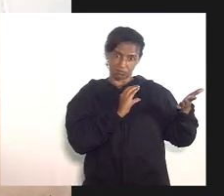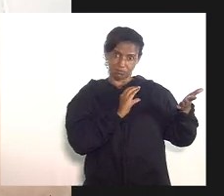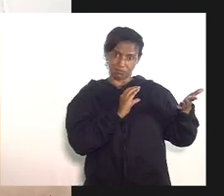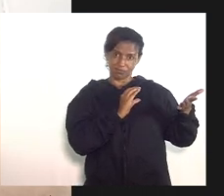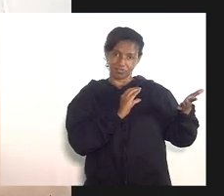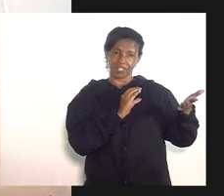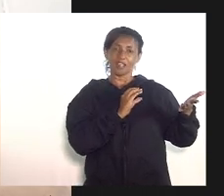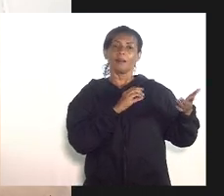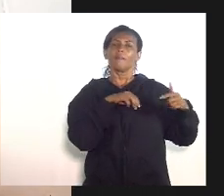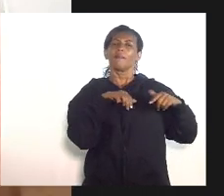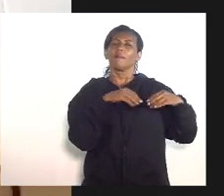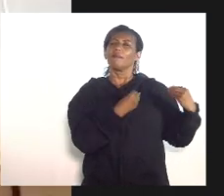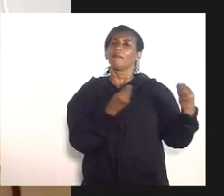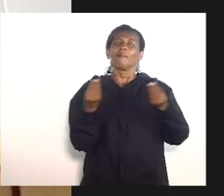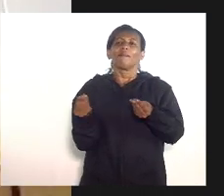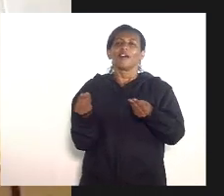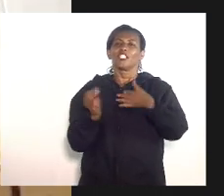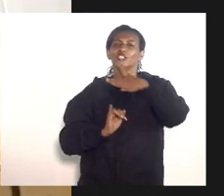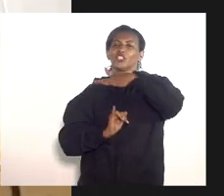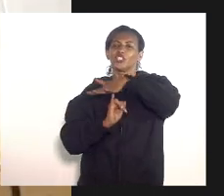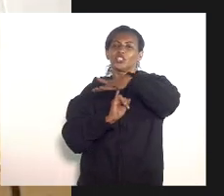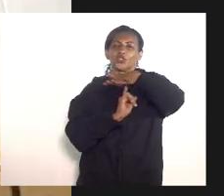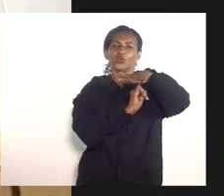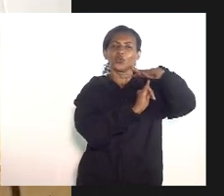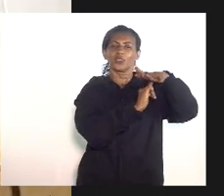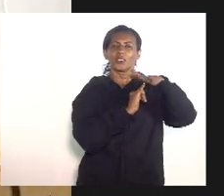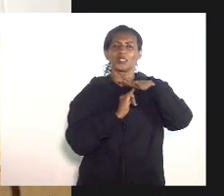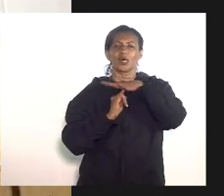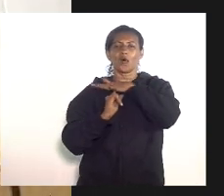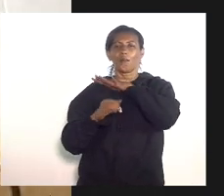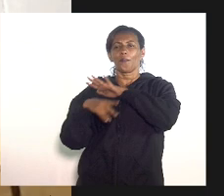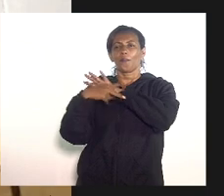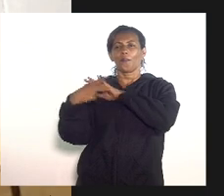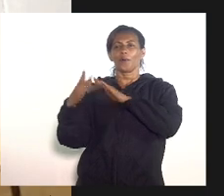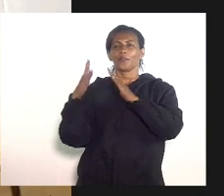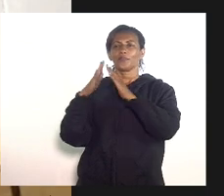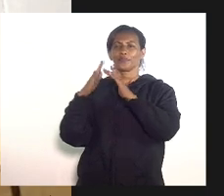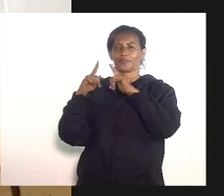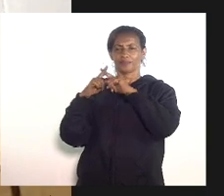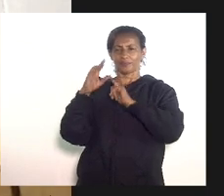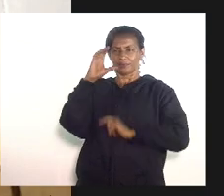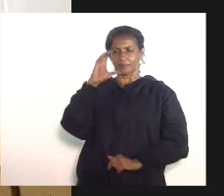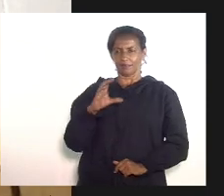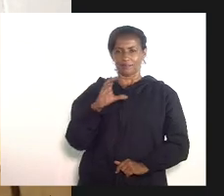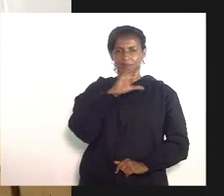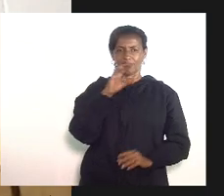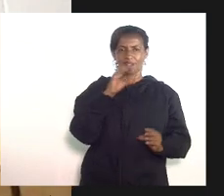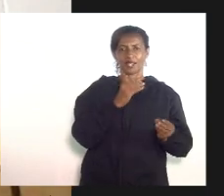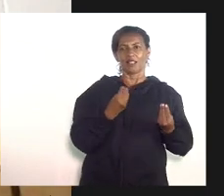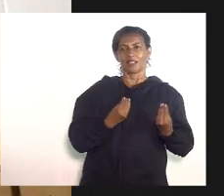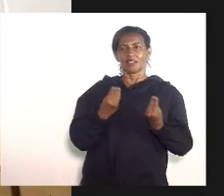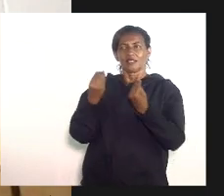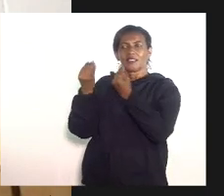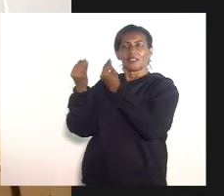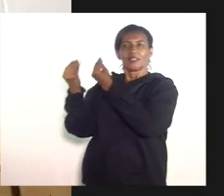instituições de caridade ligados à igreja católica em sua cidade natal Vassouros